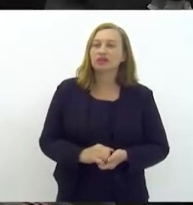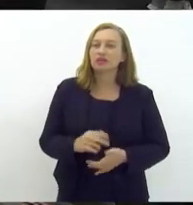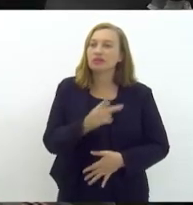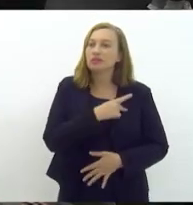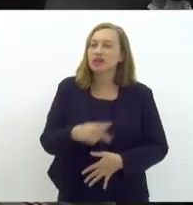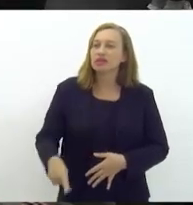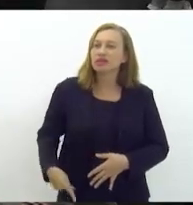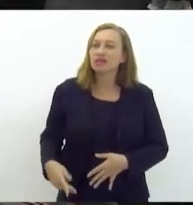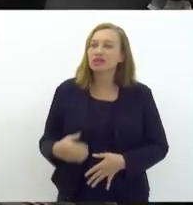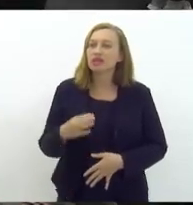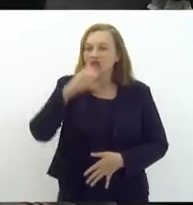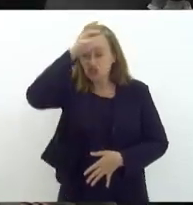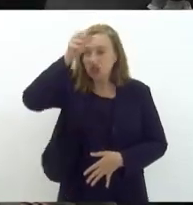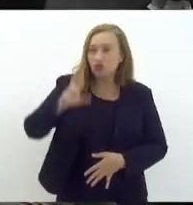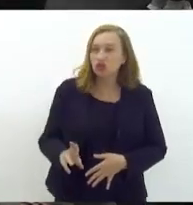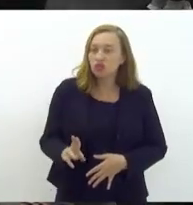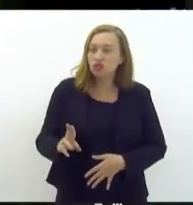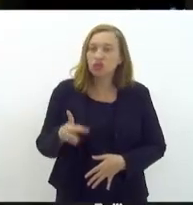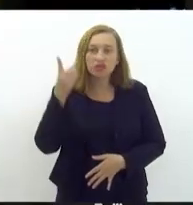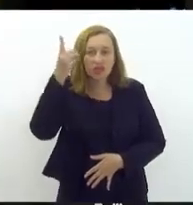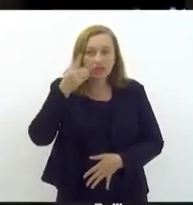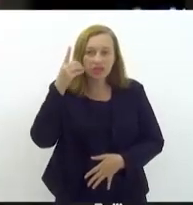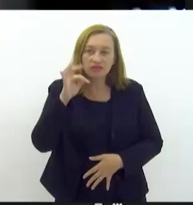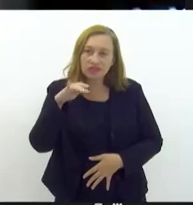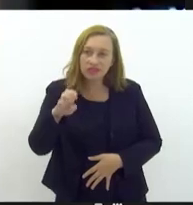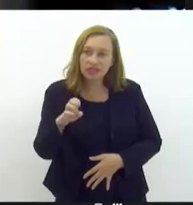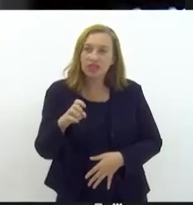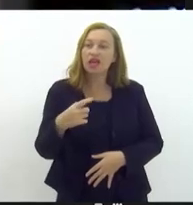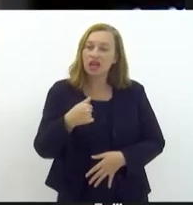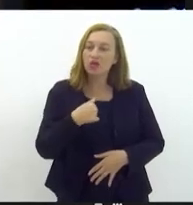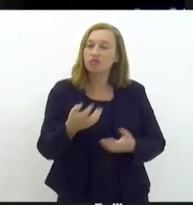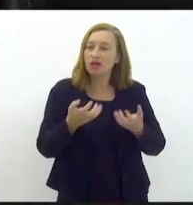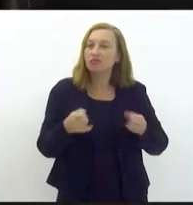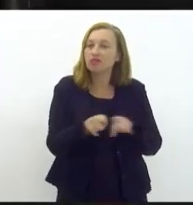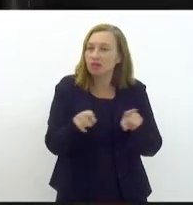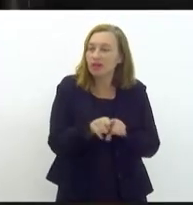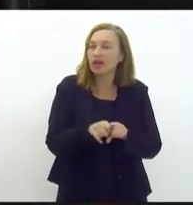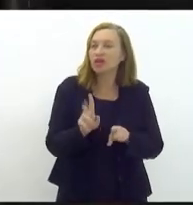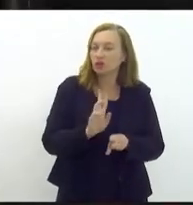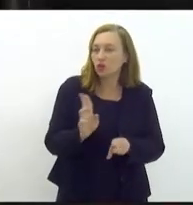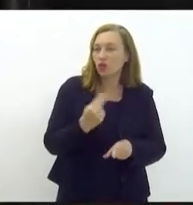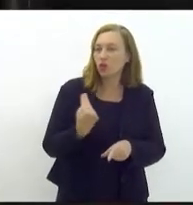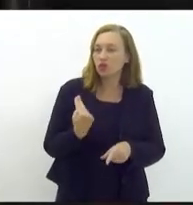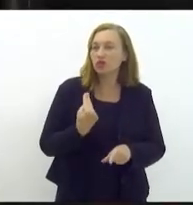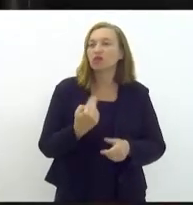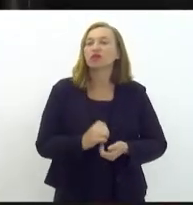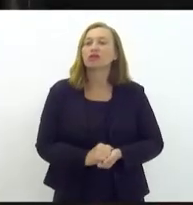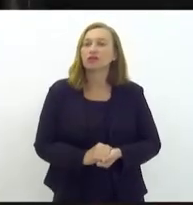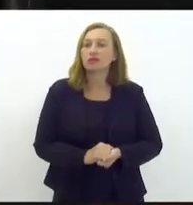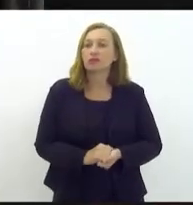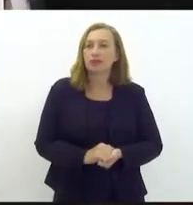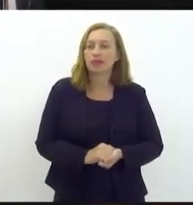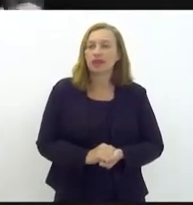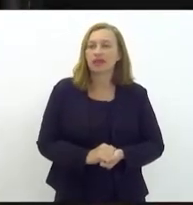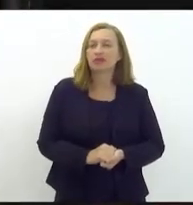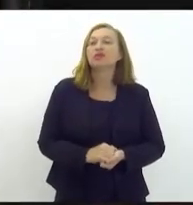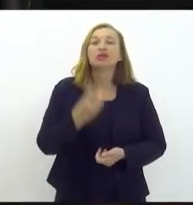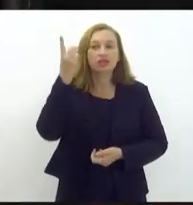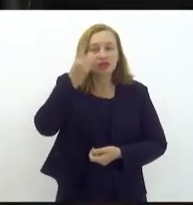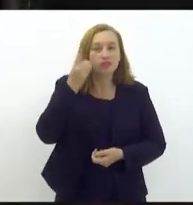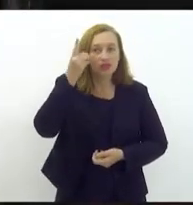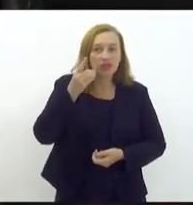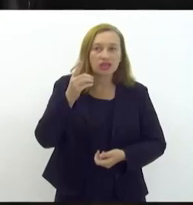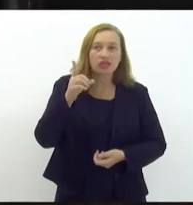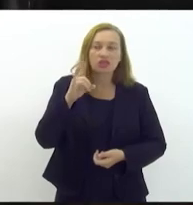Presidente de Aju. Deputada Franciane Mota. Com autoria para a deputada Franciane Mota. Deputado